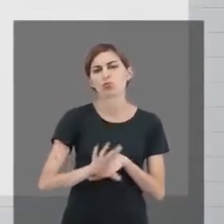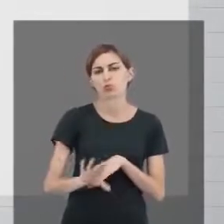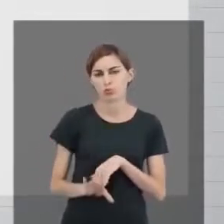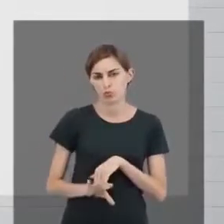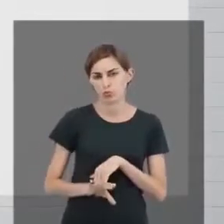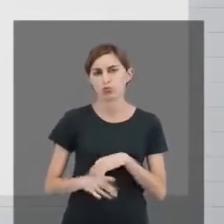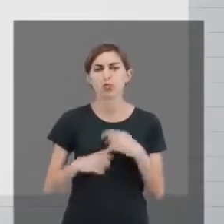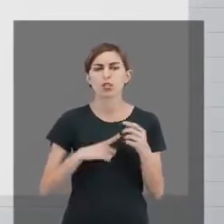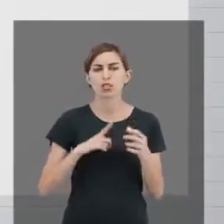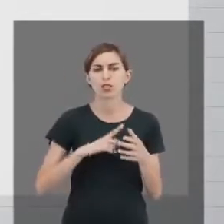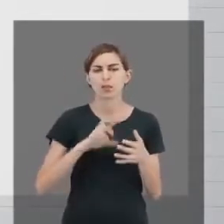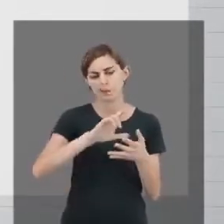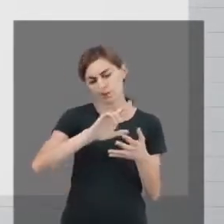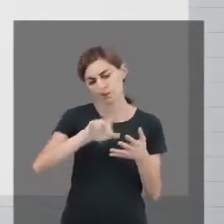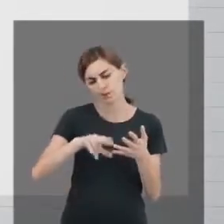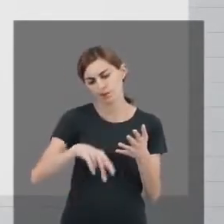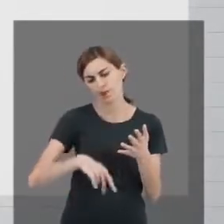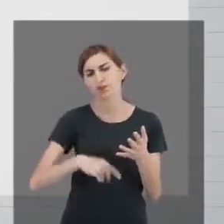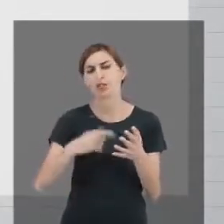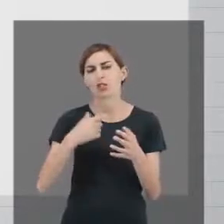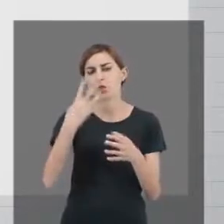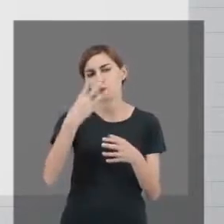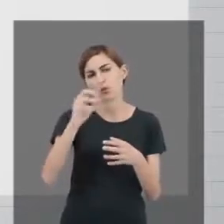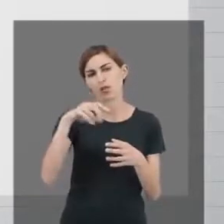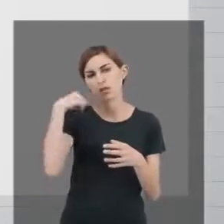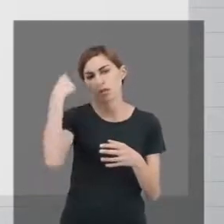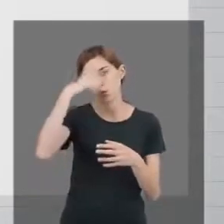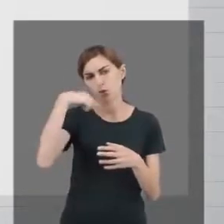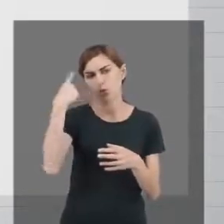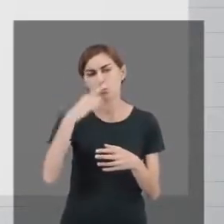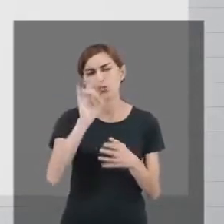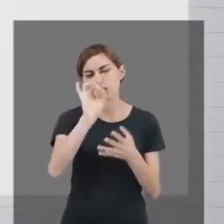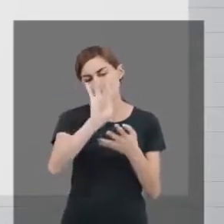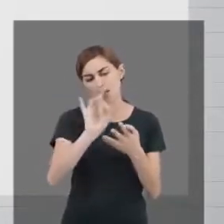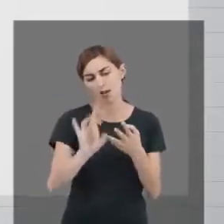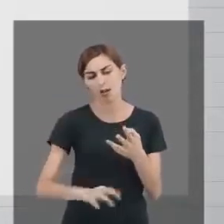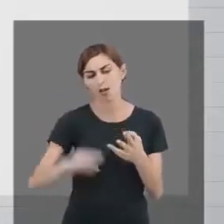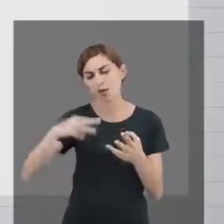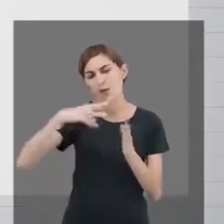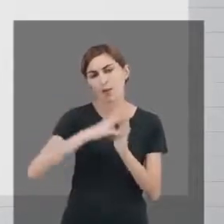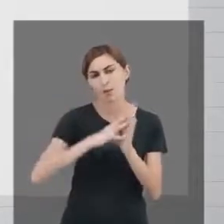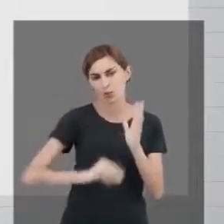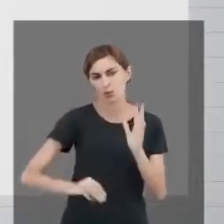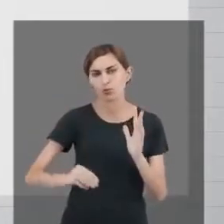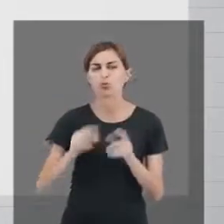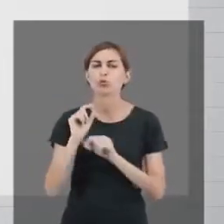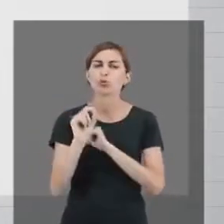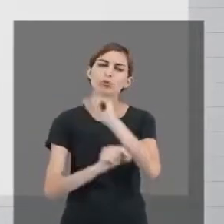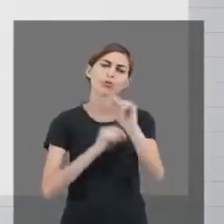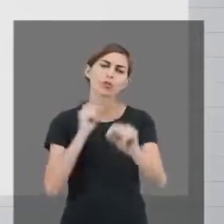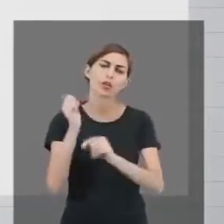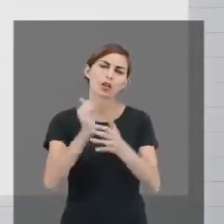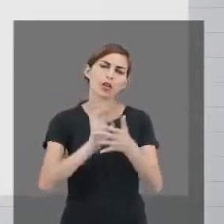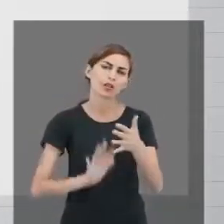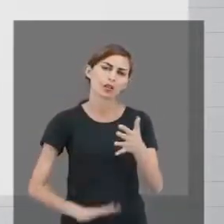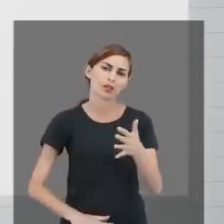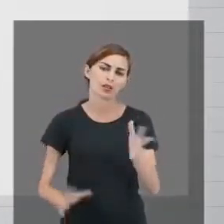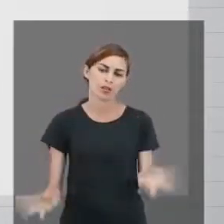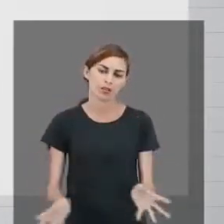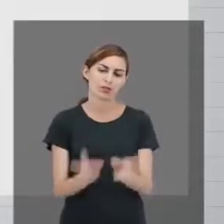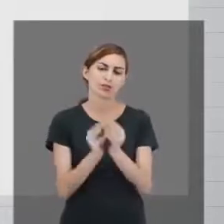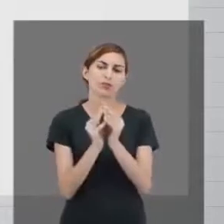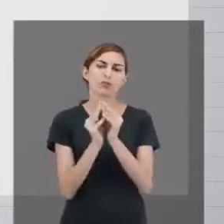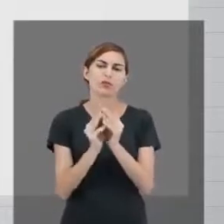estão distribuídas ao longo dos módulos em 40 horas para cada módulo. E o que são essas atividades complementares?